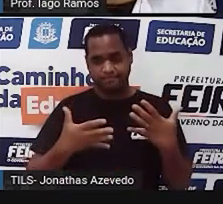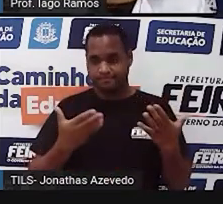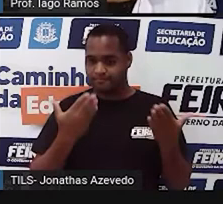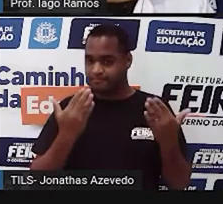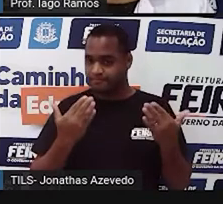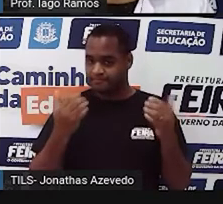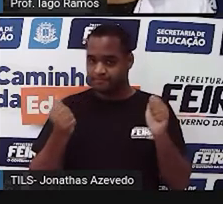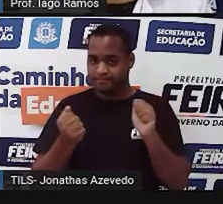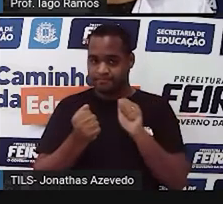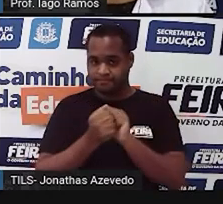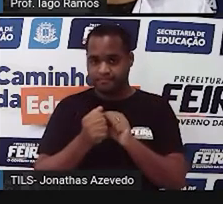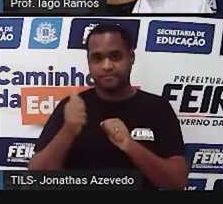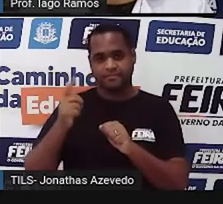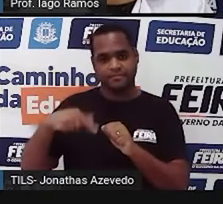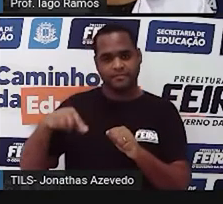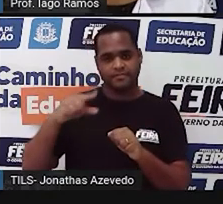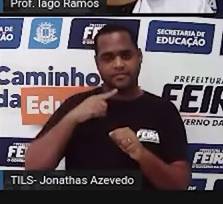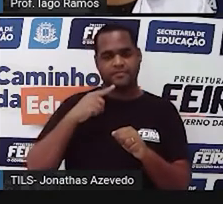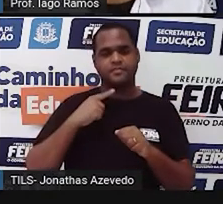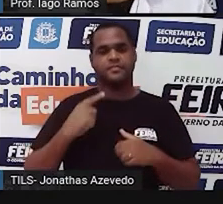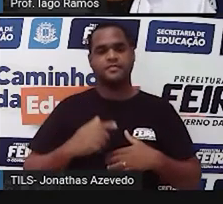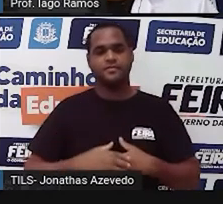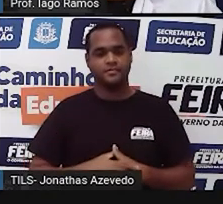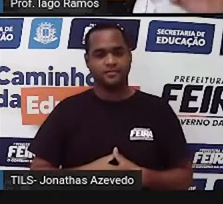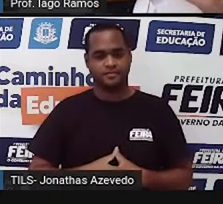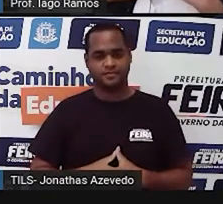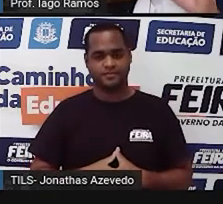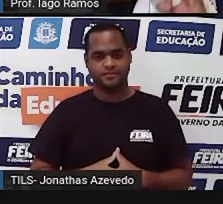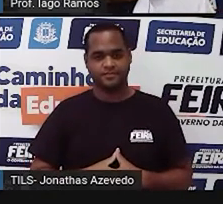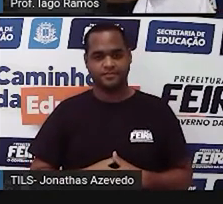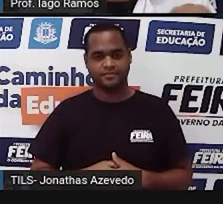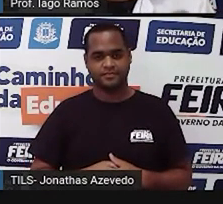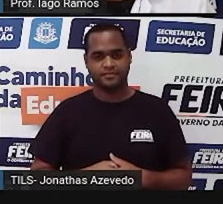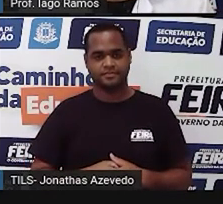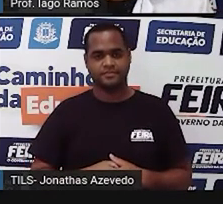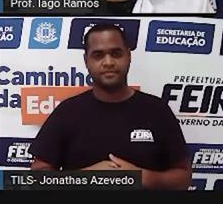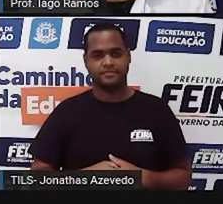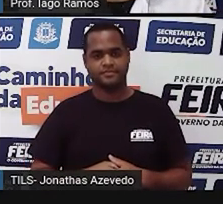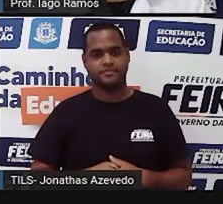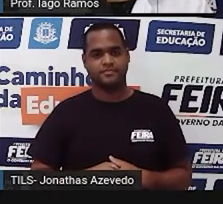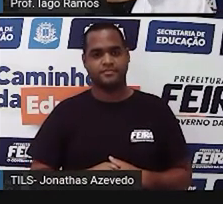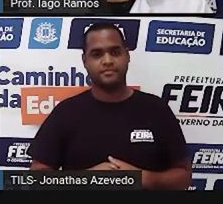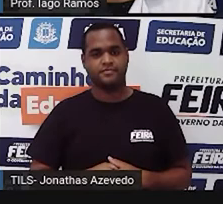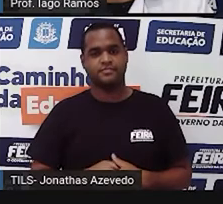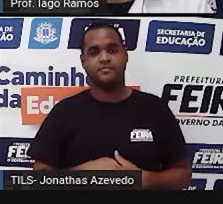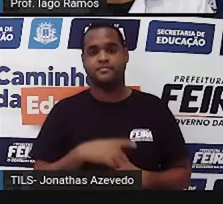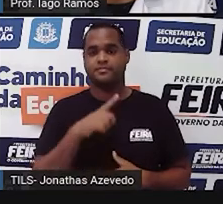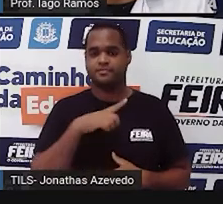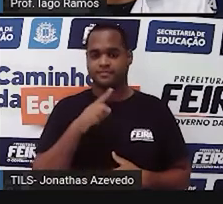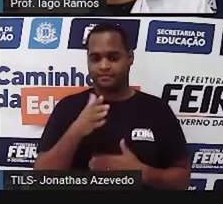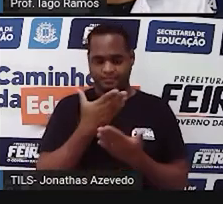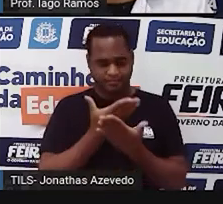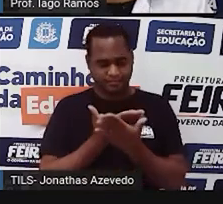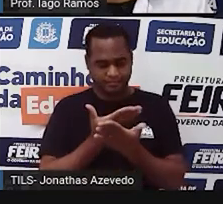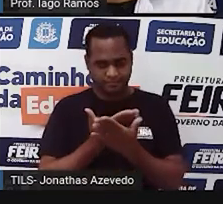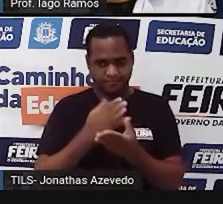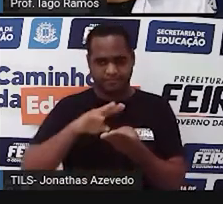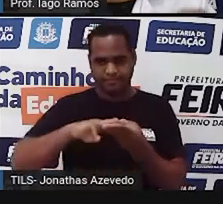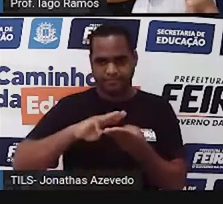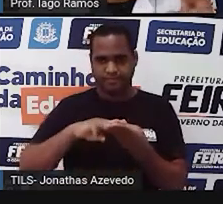comigo, vem com a gente aqui, olha só. Tem uma coisa que você já deve ter estudado em matemática